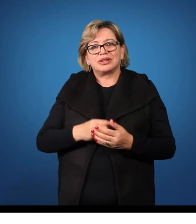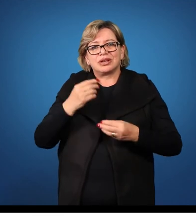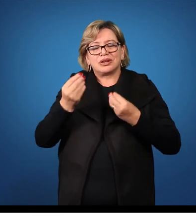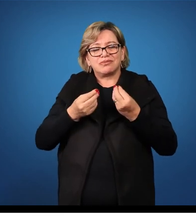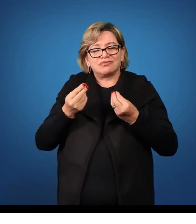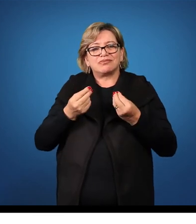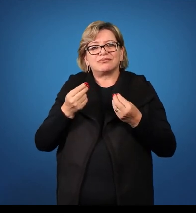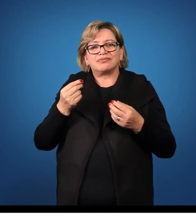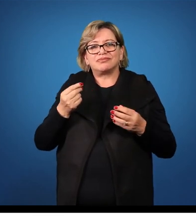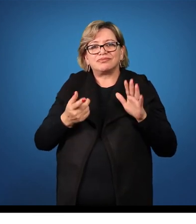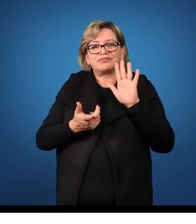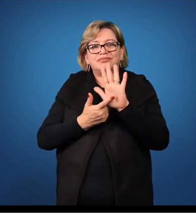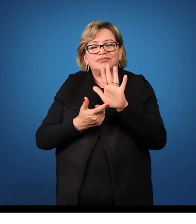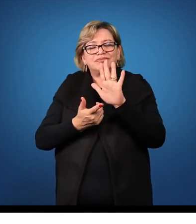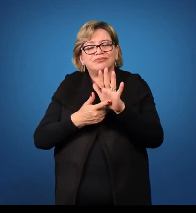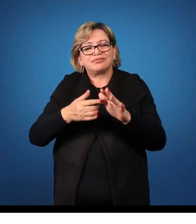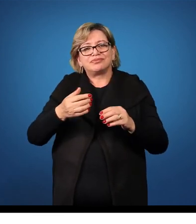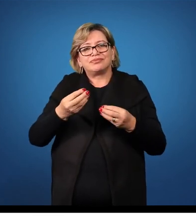tomando aqui...